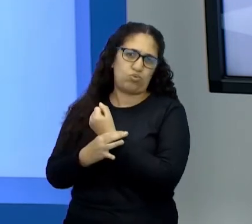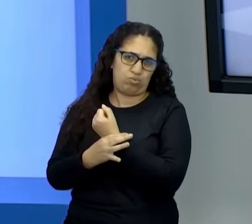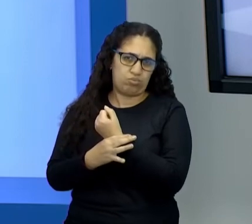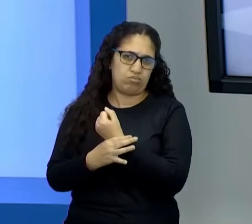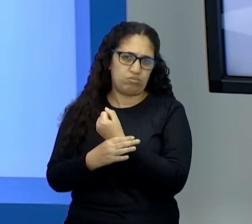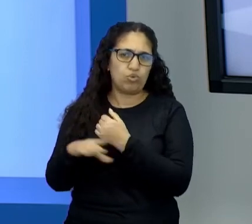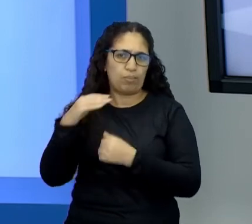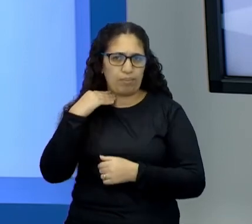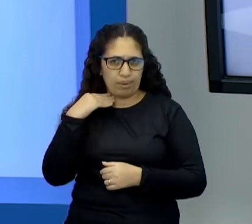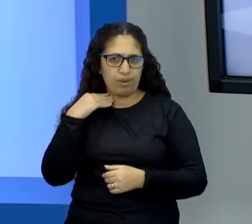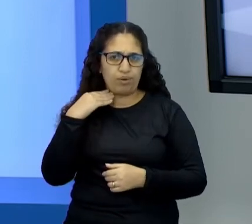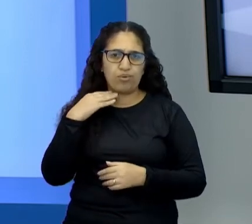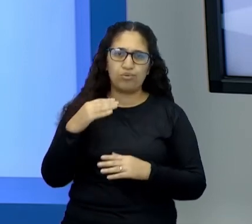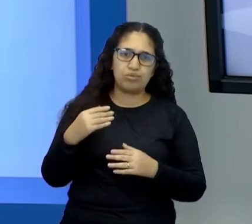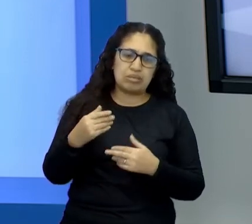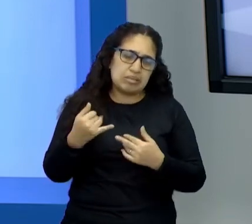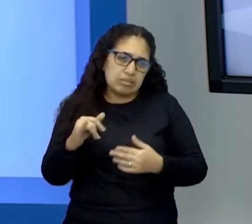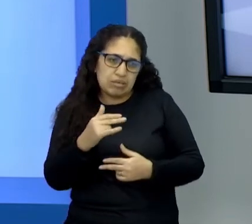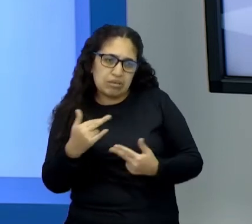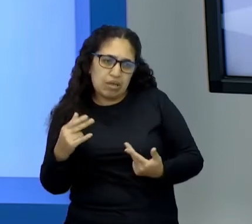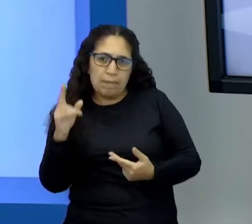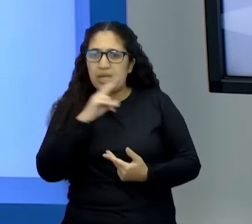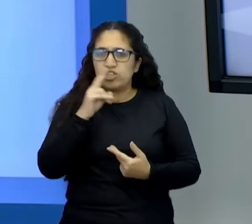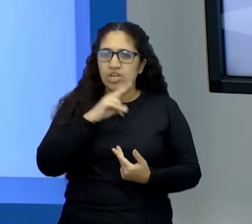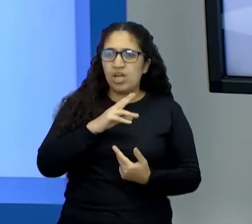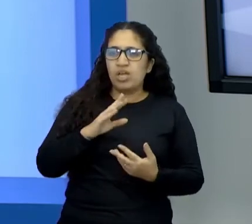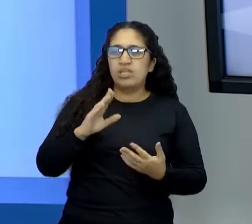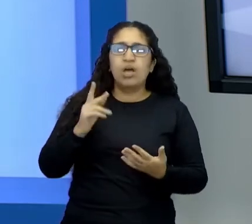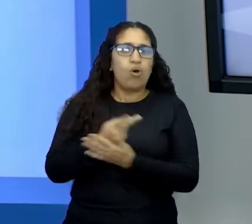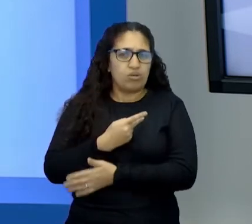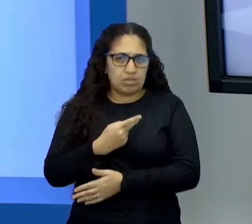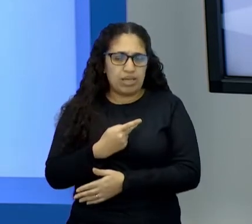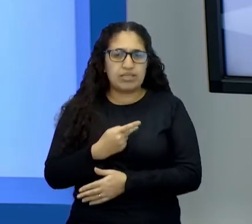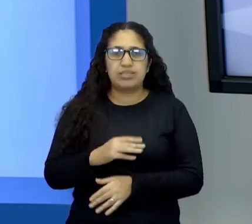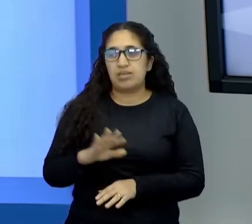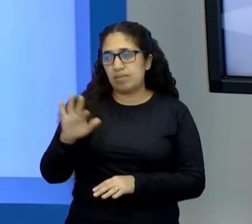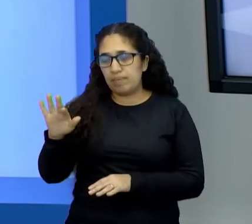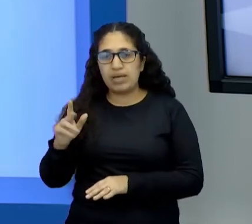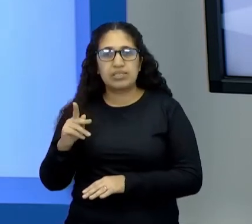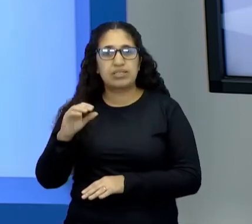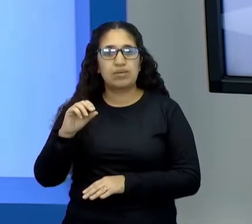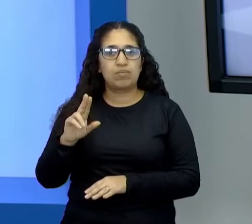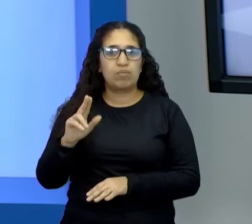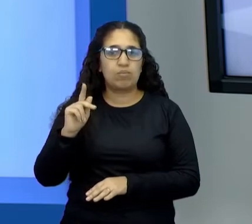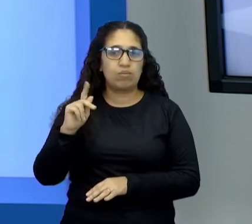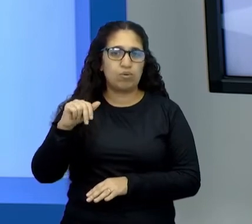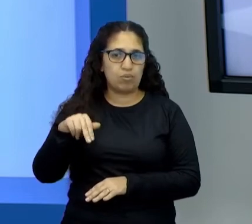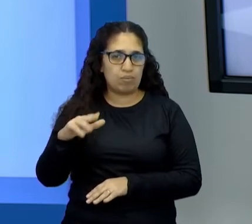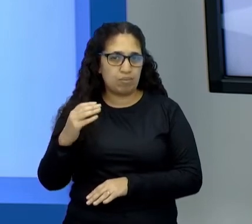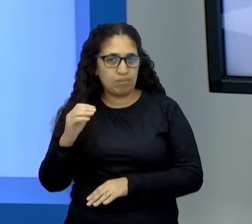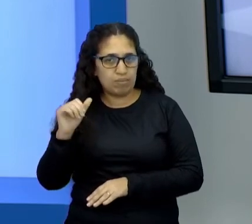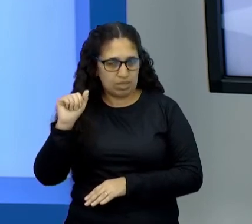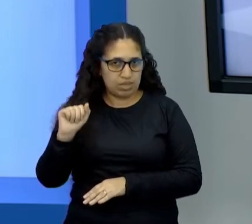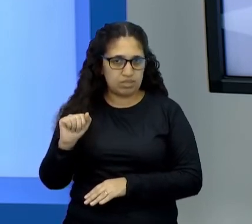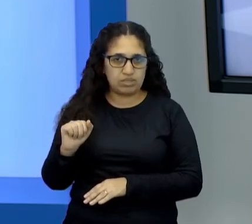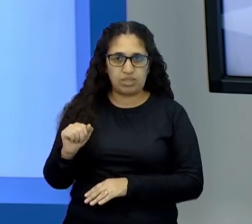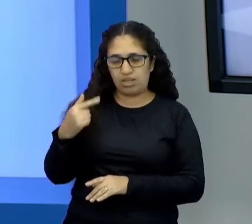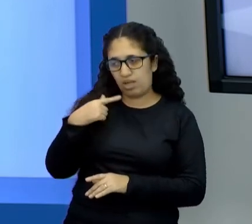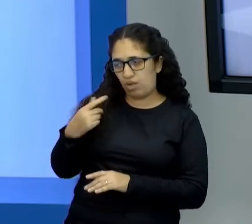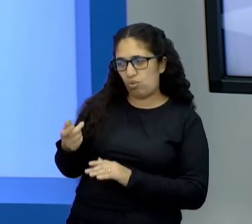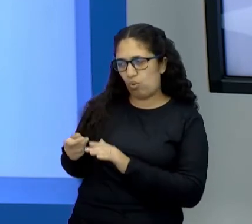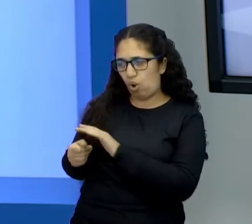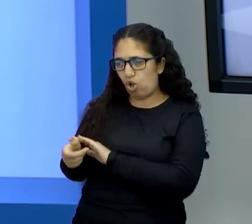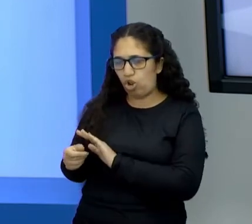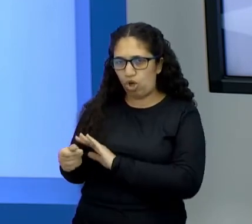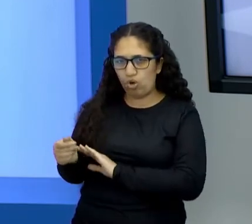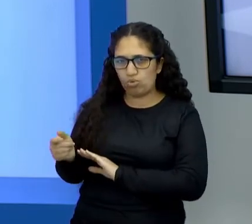Então, por uma emergência, eu tenho esse aqui da poupança. Mas essa poupança também, eu nunca coloco ali como se